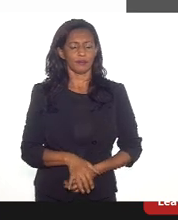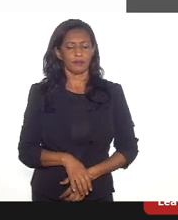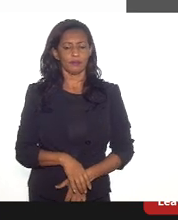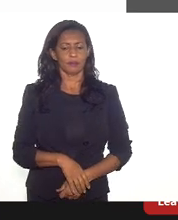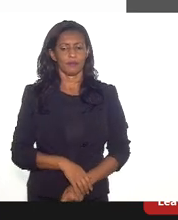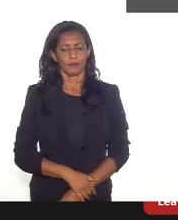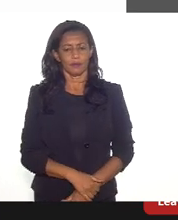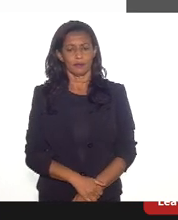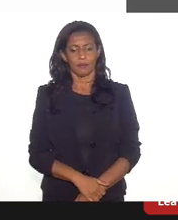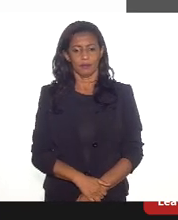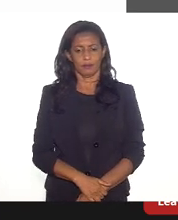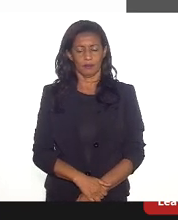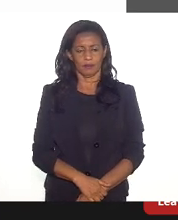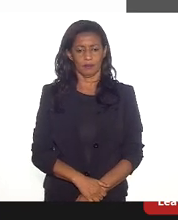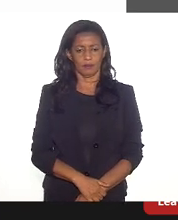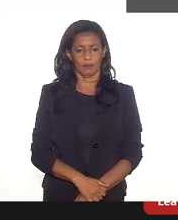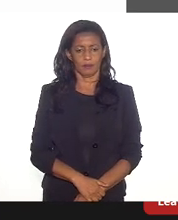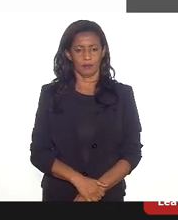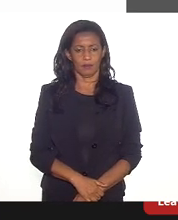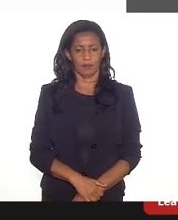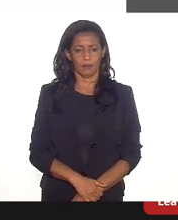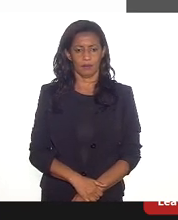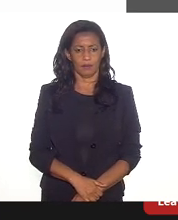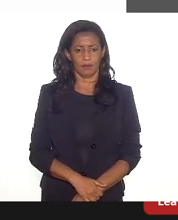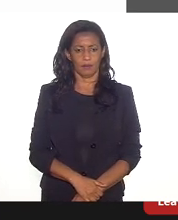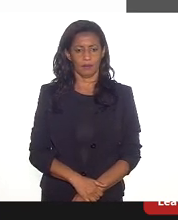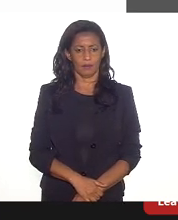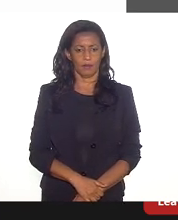Uma das coisas que estamos estudando aqui na